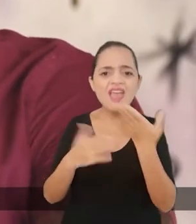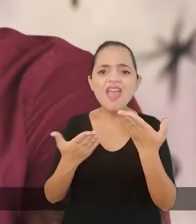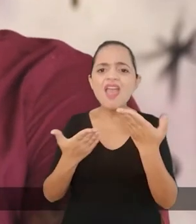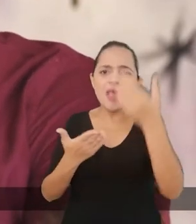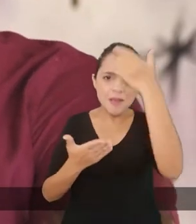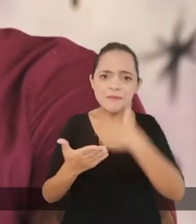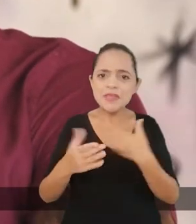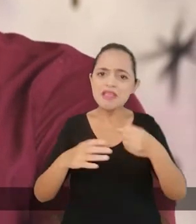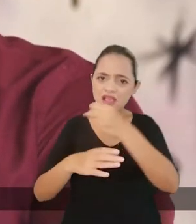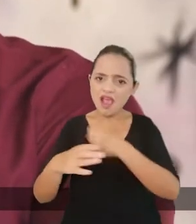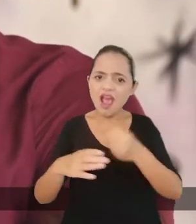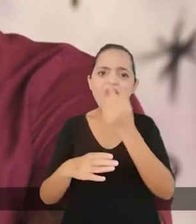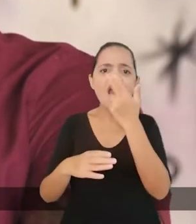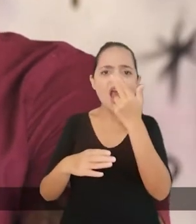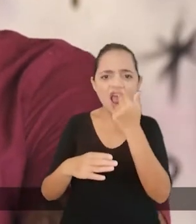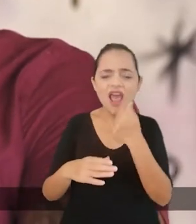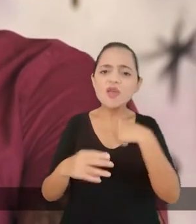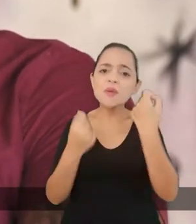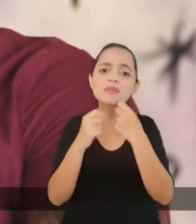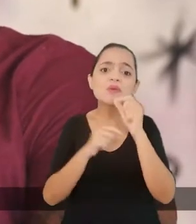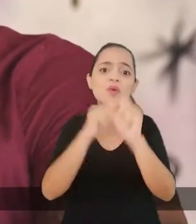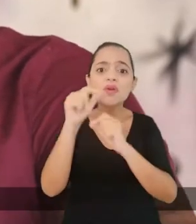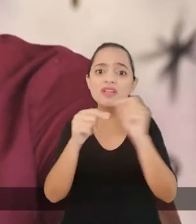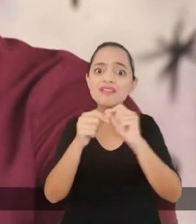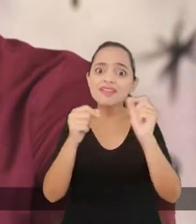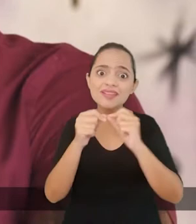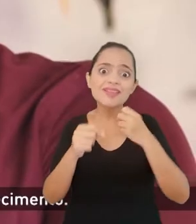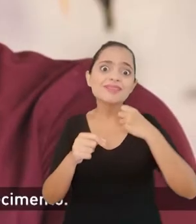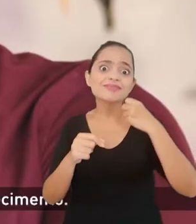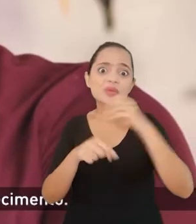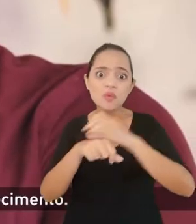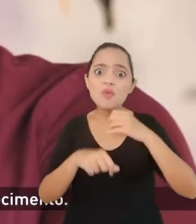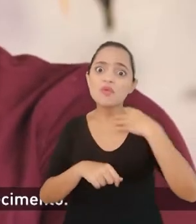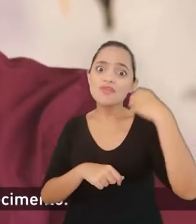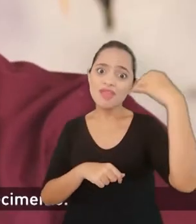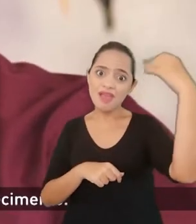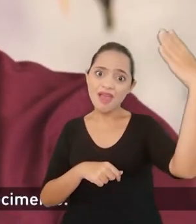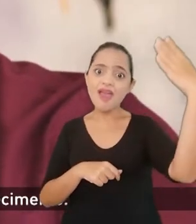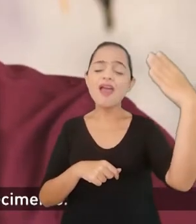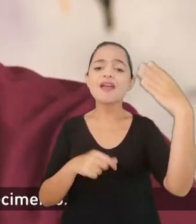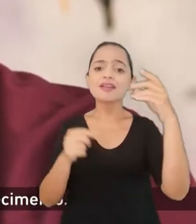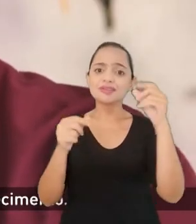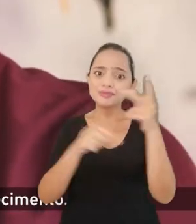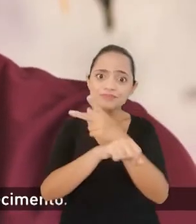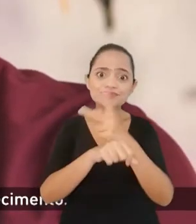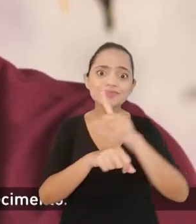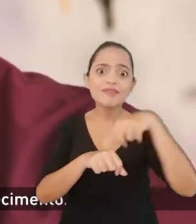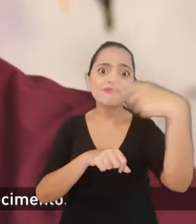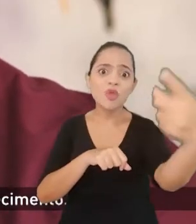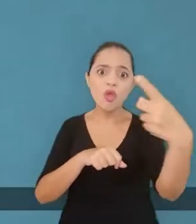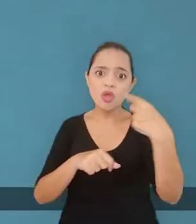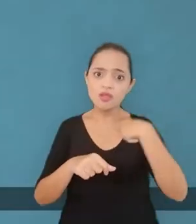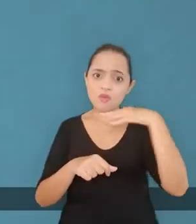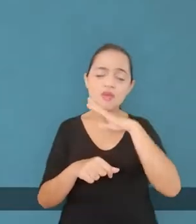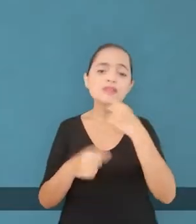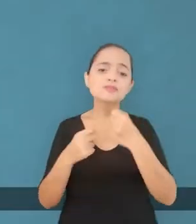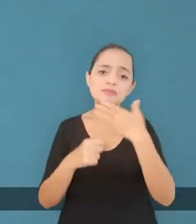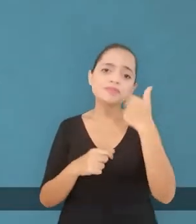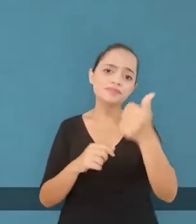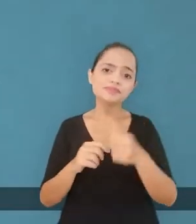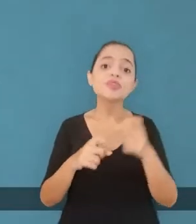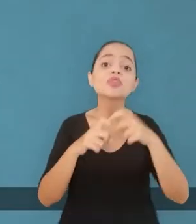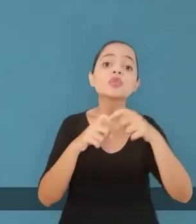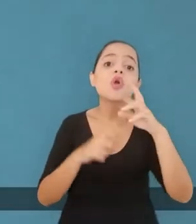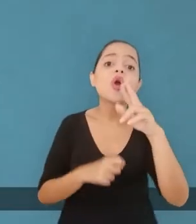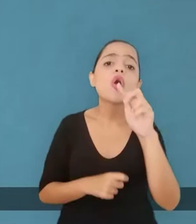como por exemplo na minha área de gastronomia eu preciso fazer cursos fora. Então eu acho que a gente pode estar buscando mais esse conhecimento. Doutor Rogério,